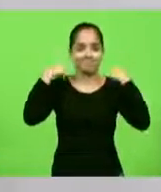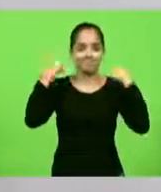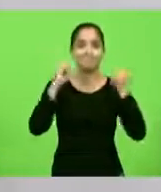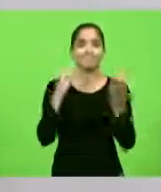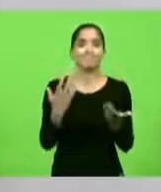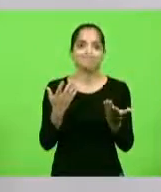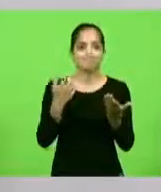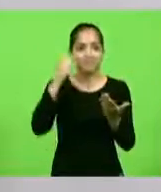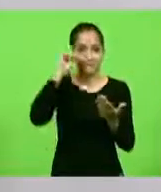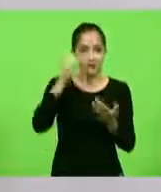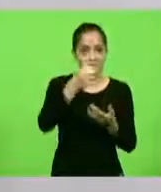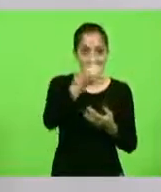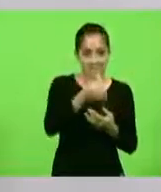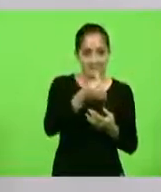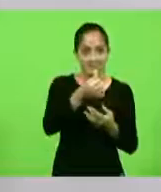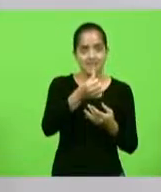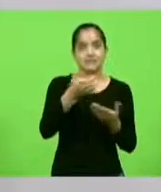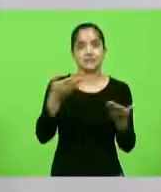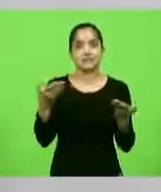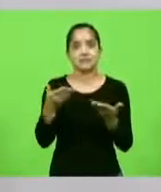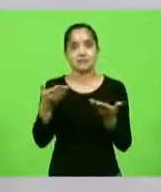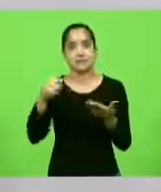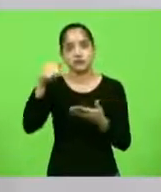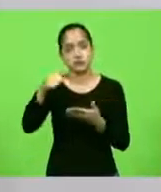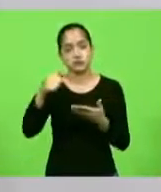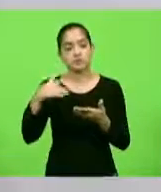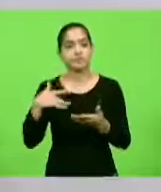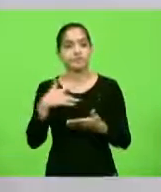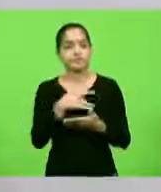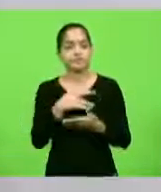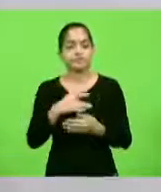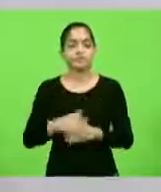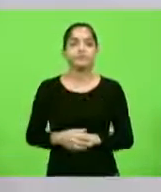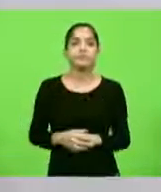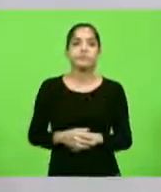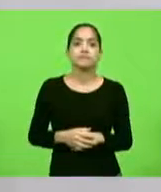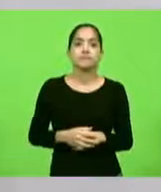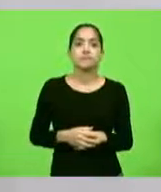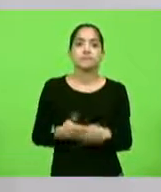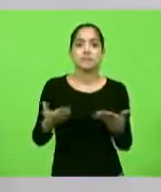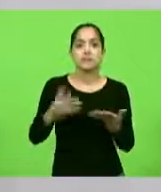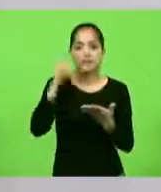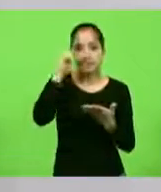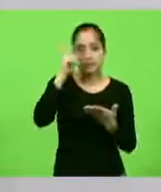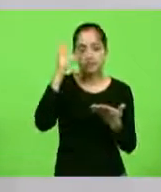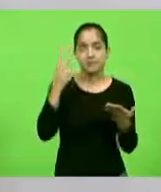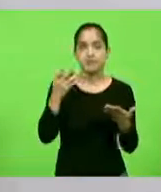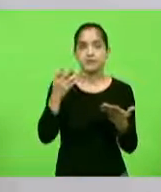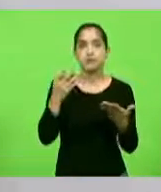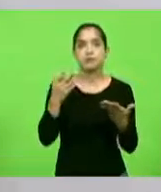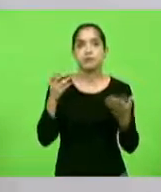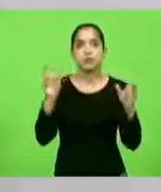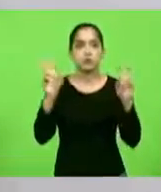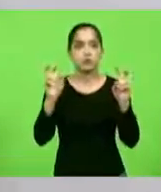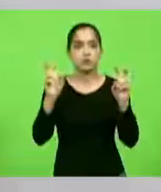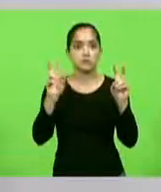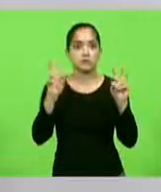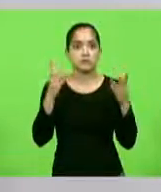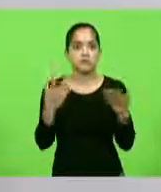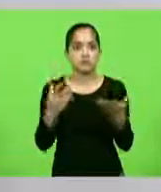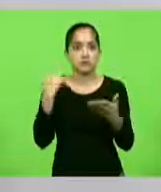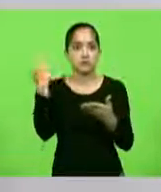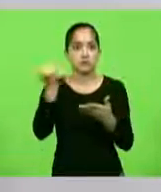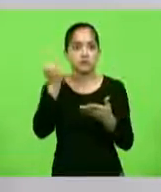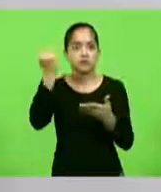e dia 7 de abril, o Dia Mundial da Saúde. E lembrando disso, tivemos uma pauta importante essa semana que foi uma